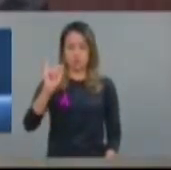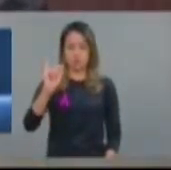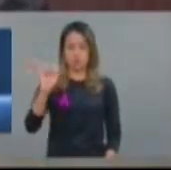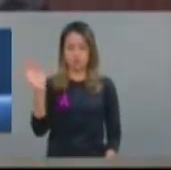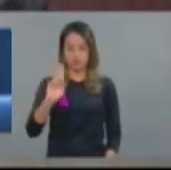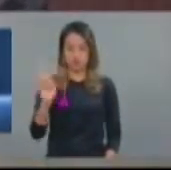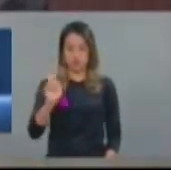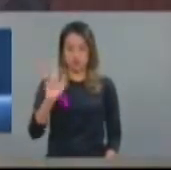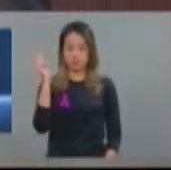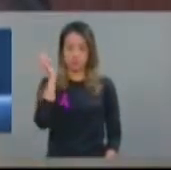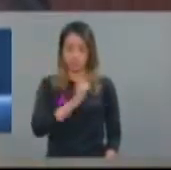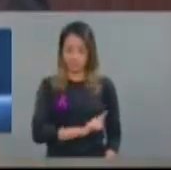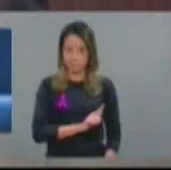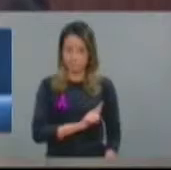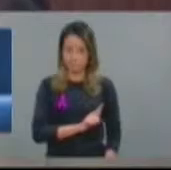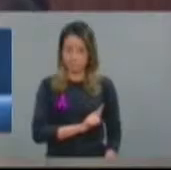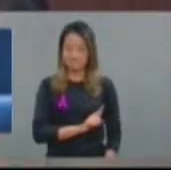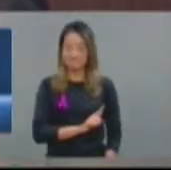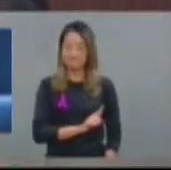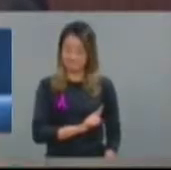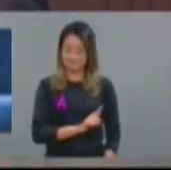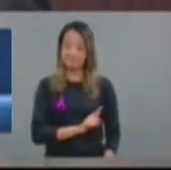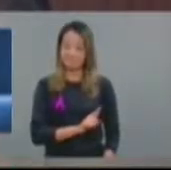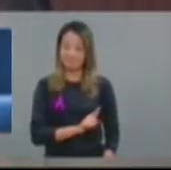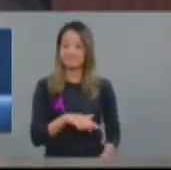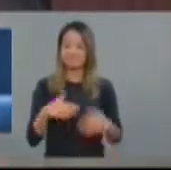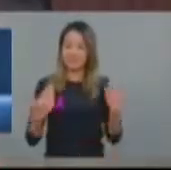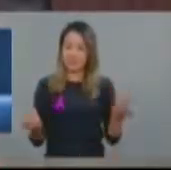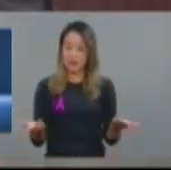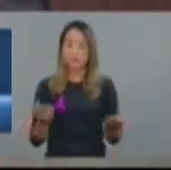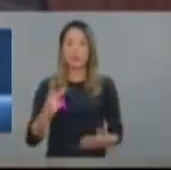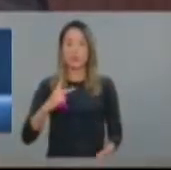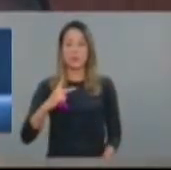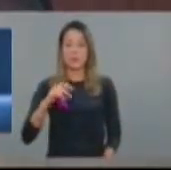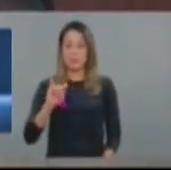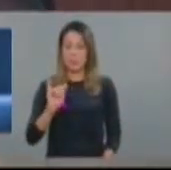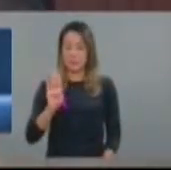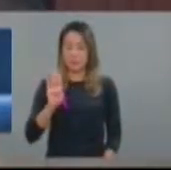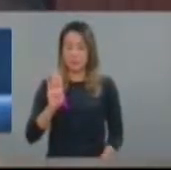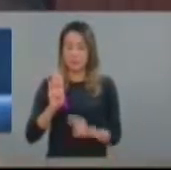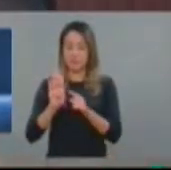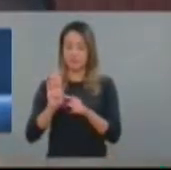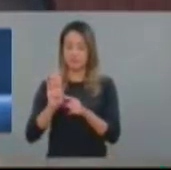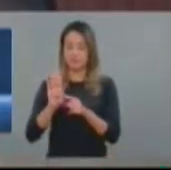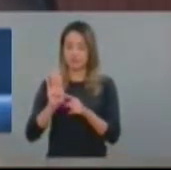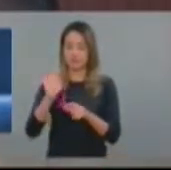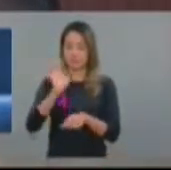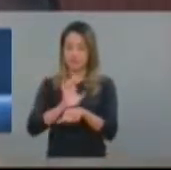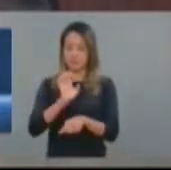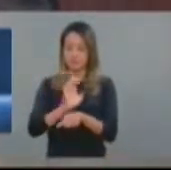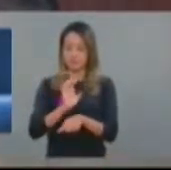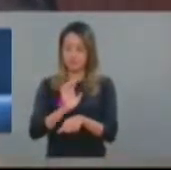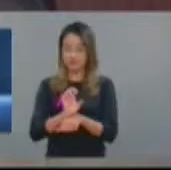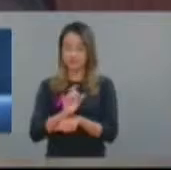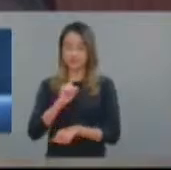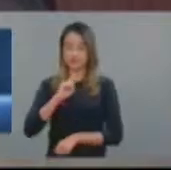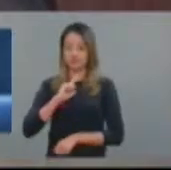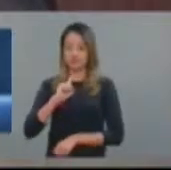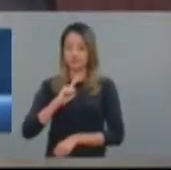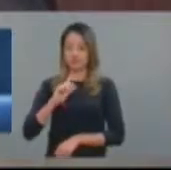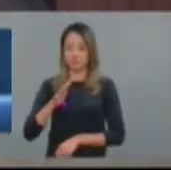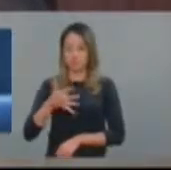O impacto disso, desse valor no PIB, no Produto Interno Bruto do Estado, foi de